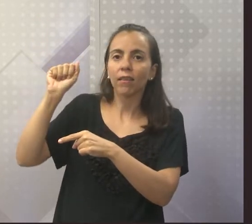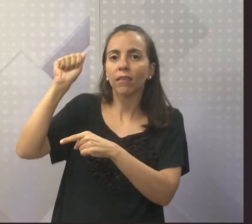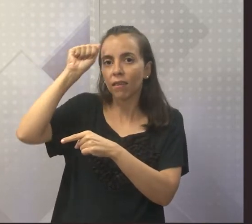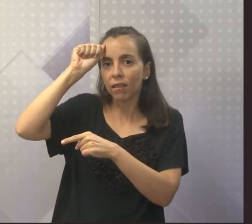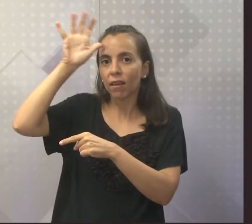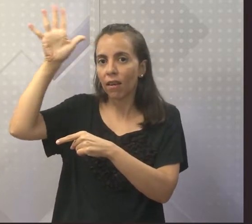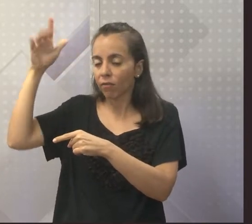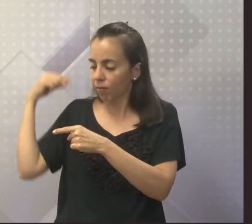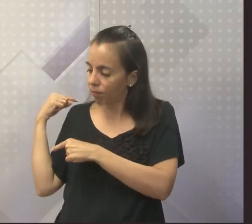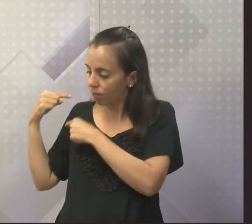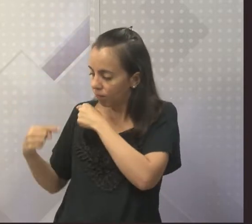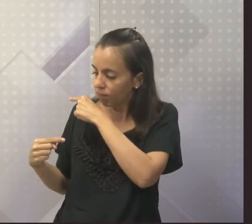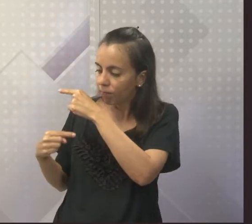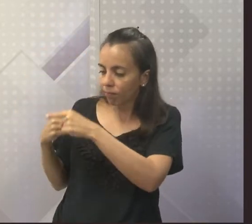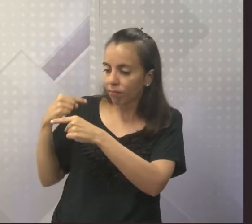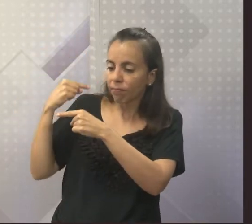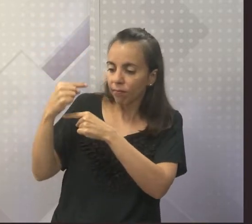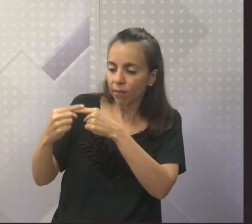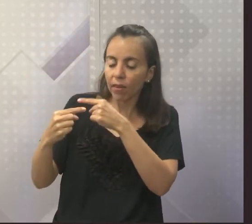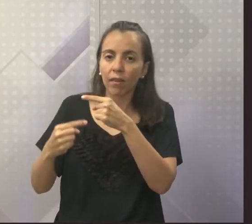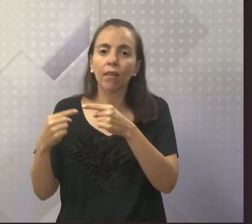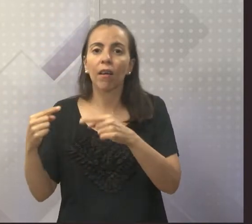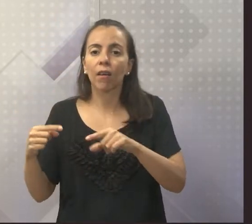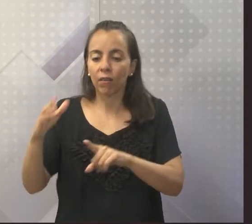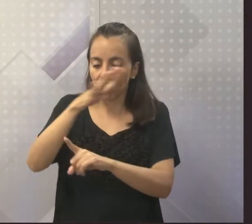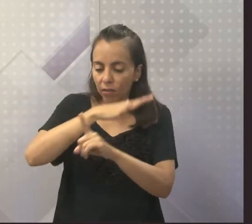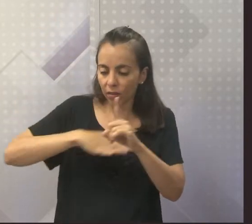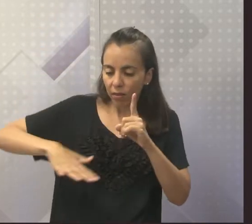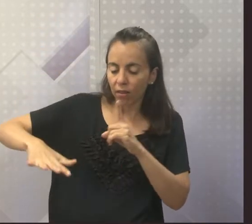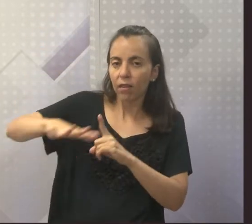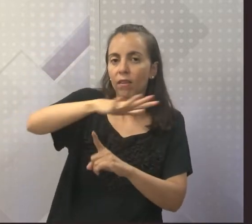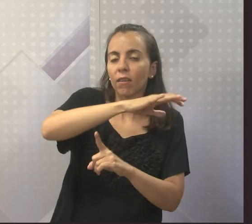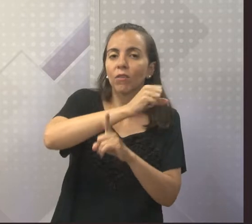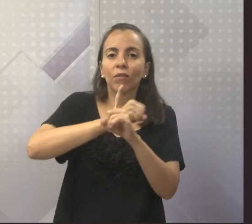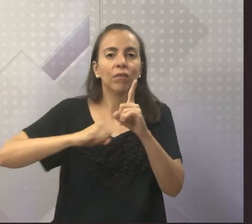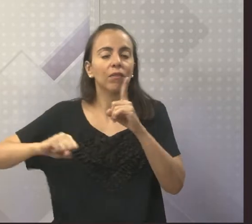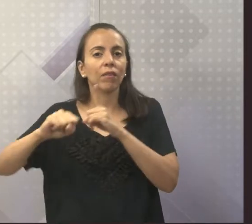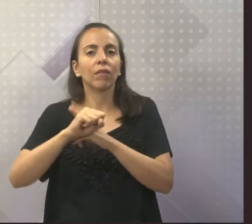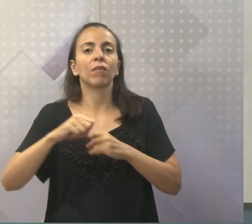e na construção da sociedade brasileira,